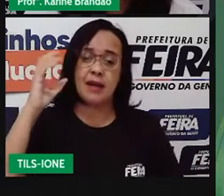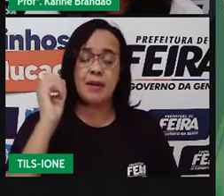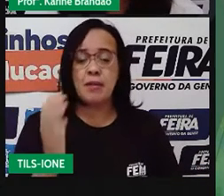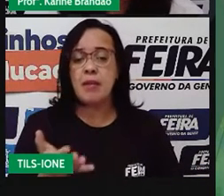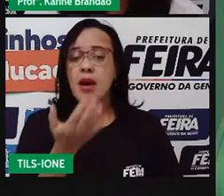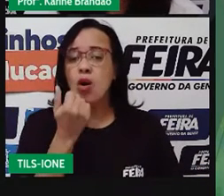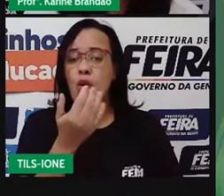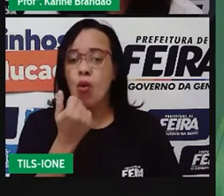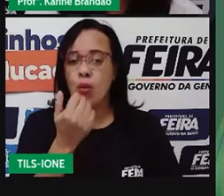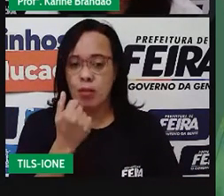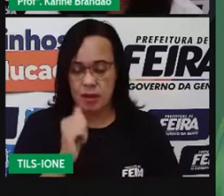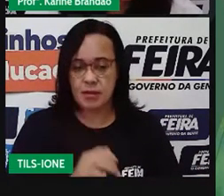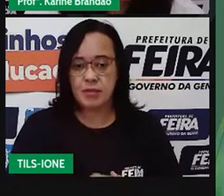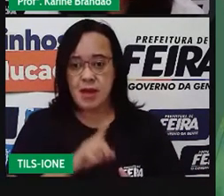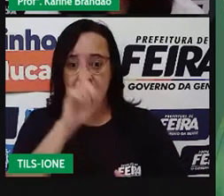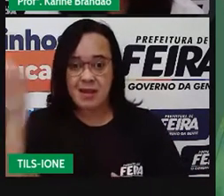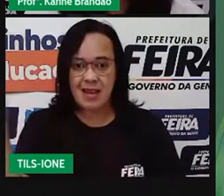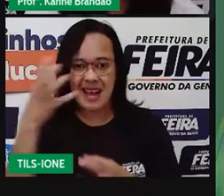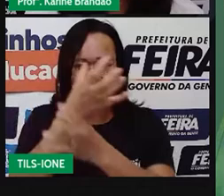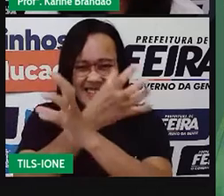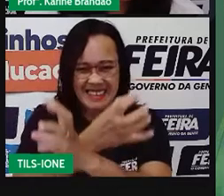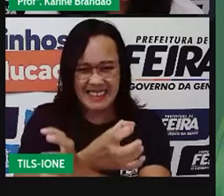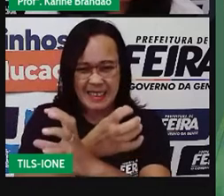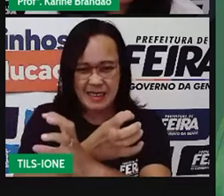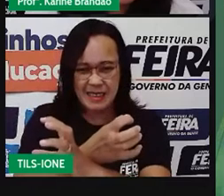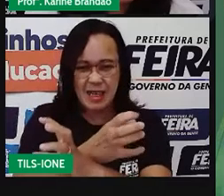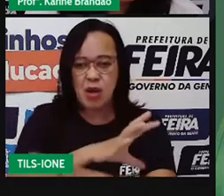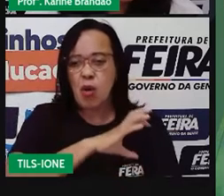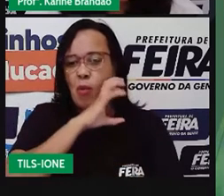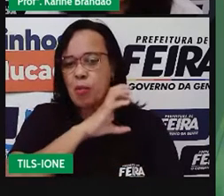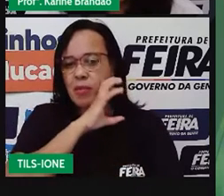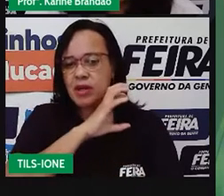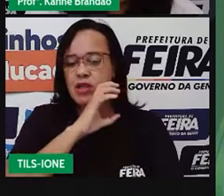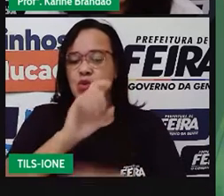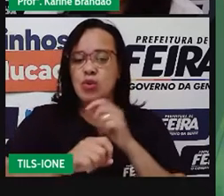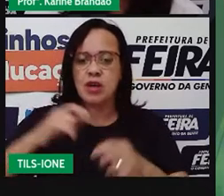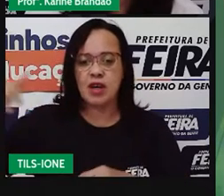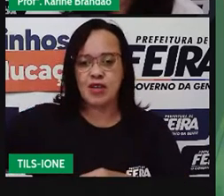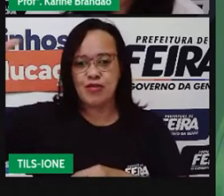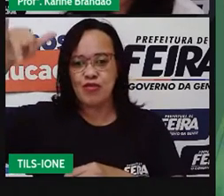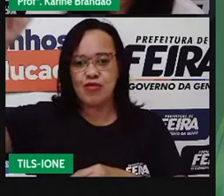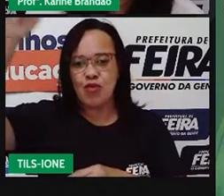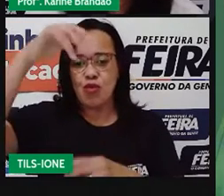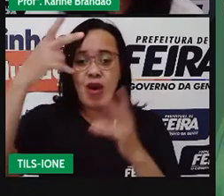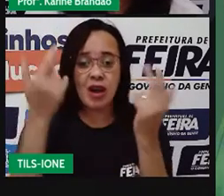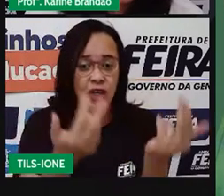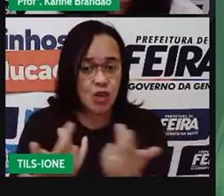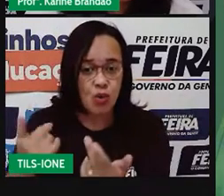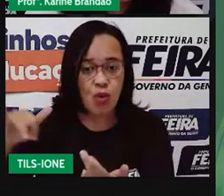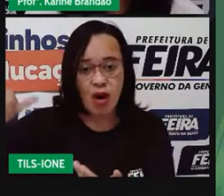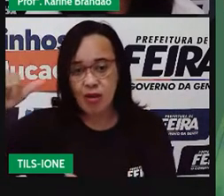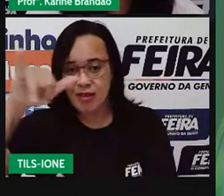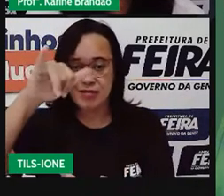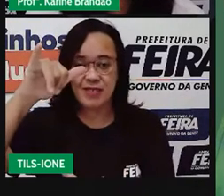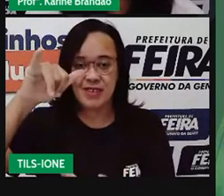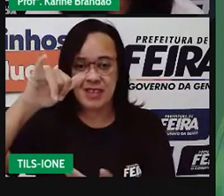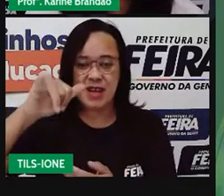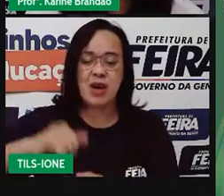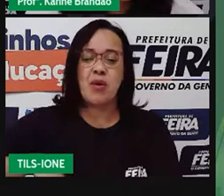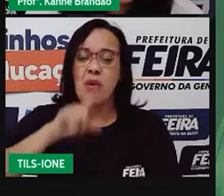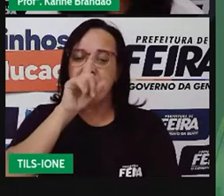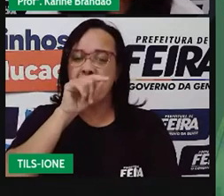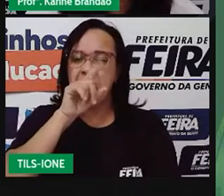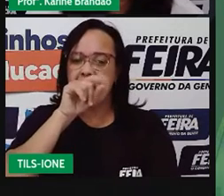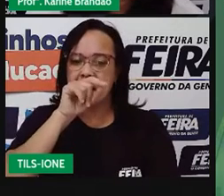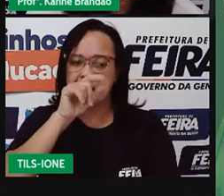Carcará, lá no sertão, é um bicho que a voa que nem avião. É um pássaro malvado, tem o bico